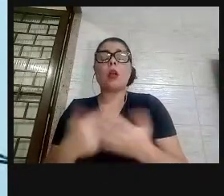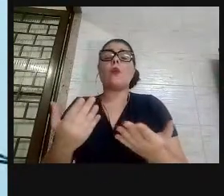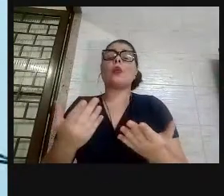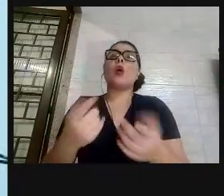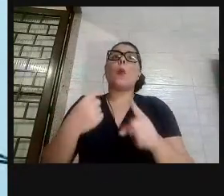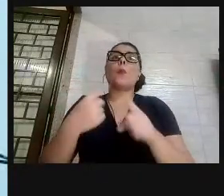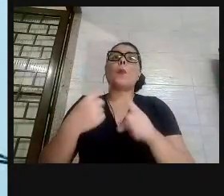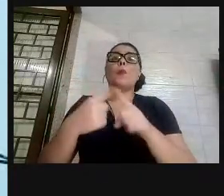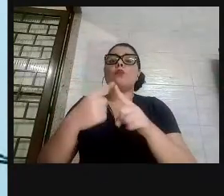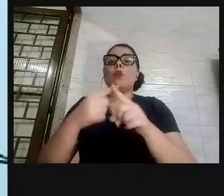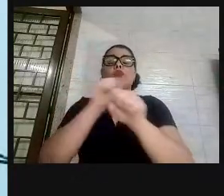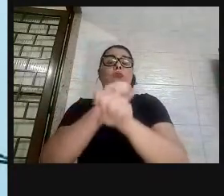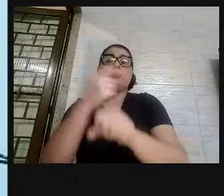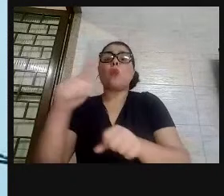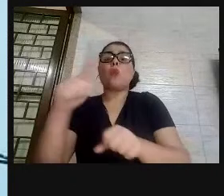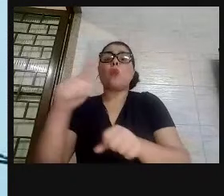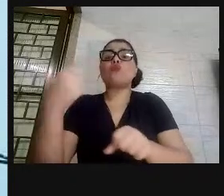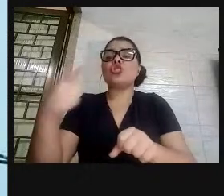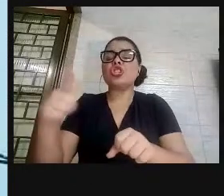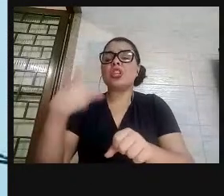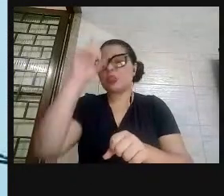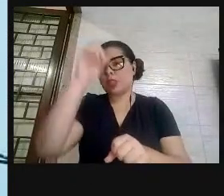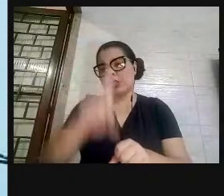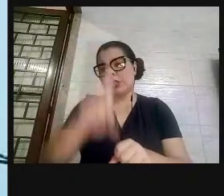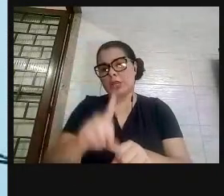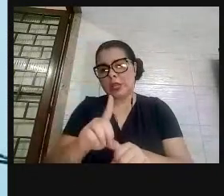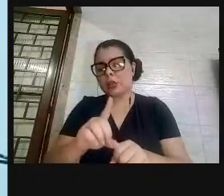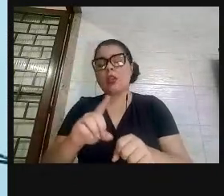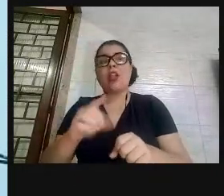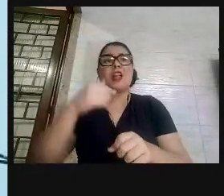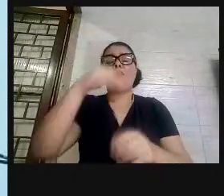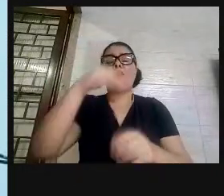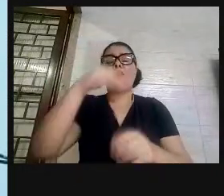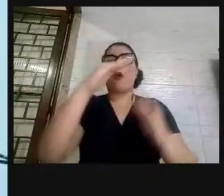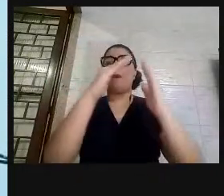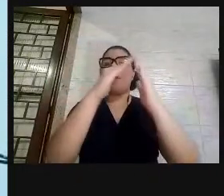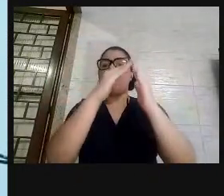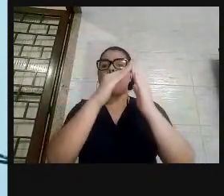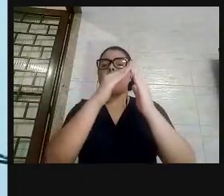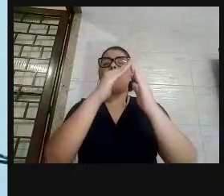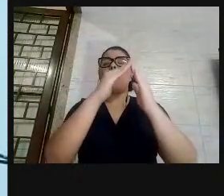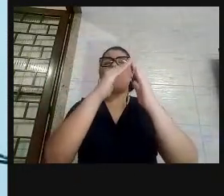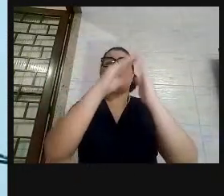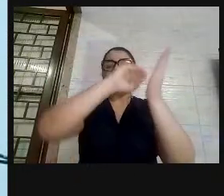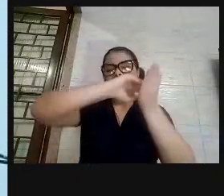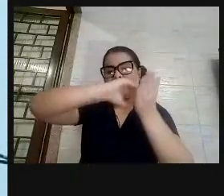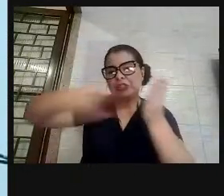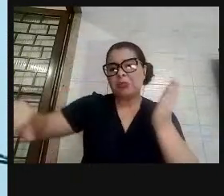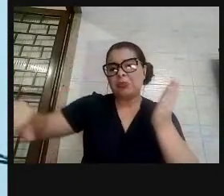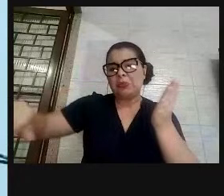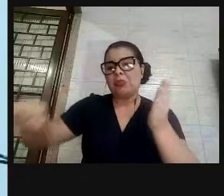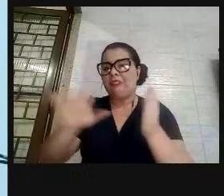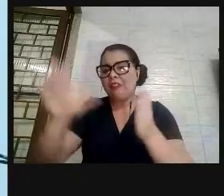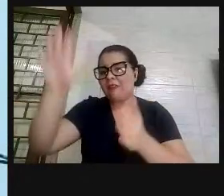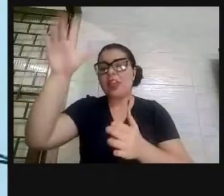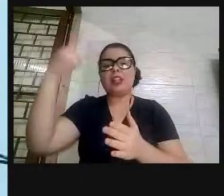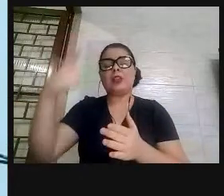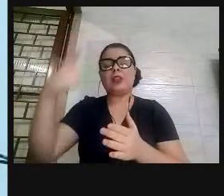a maioria vão ser pobres, vão morar nas favelas, vão morar nos guetos, vão ser excluídos dos direitos sociais.